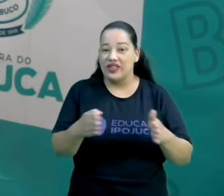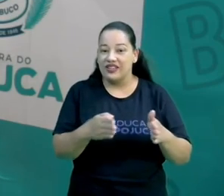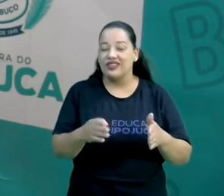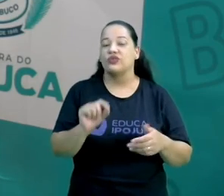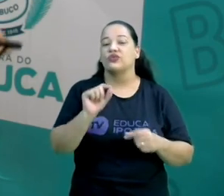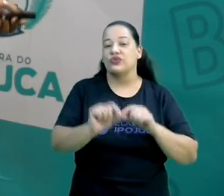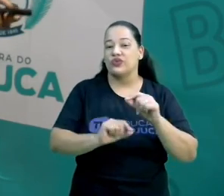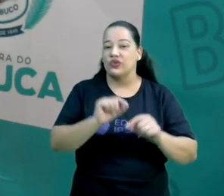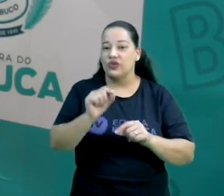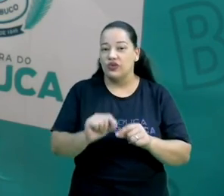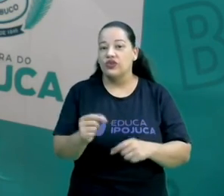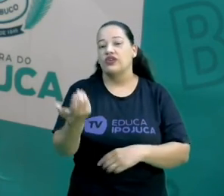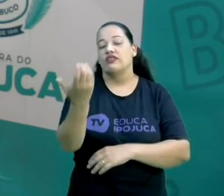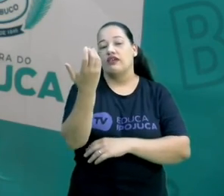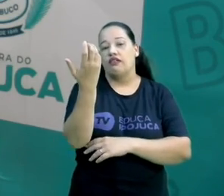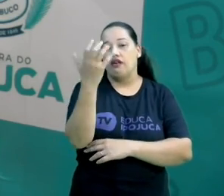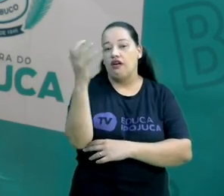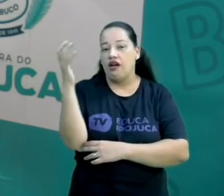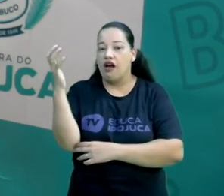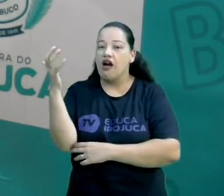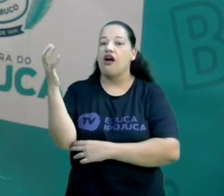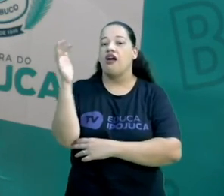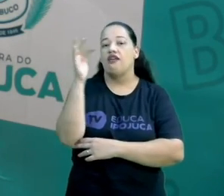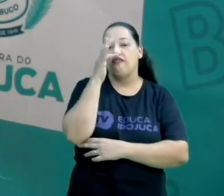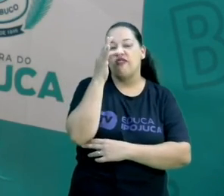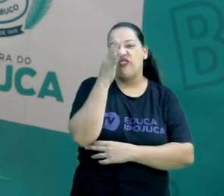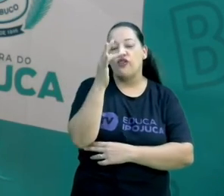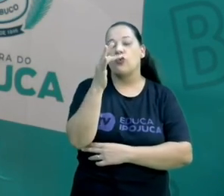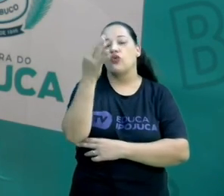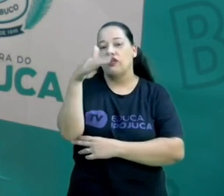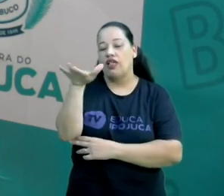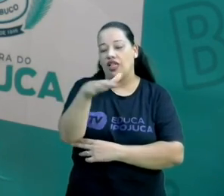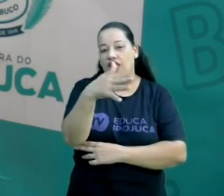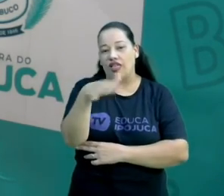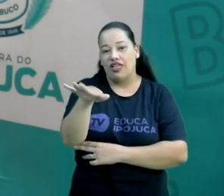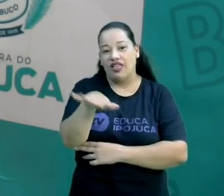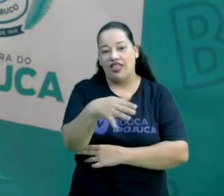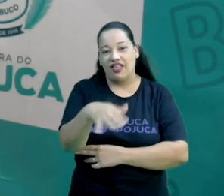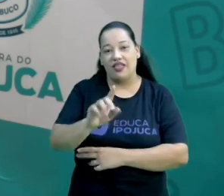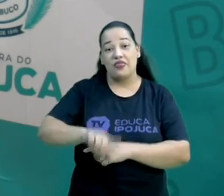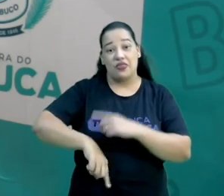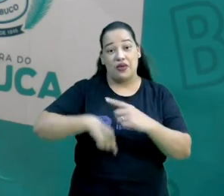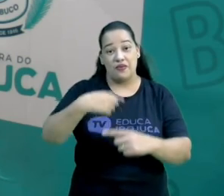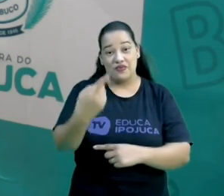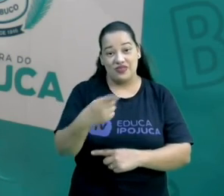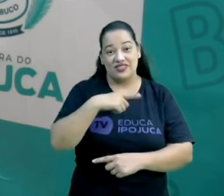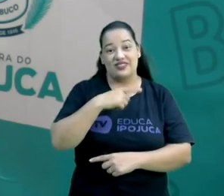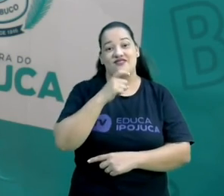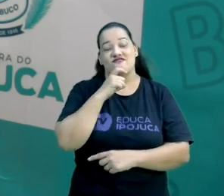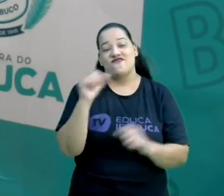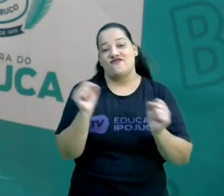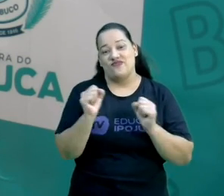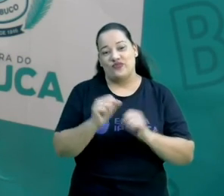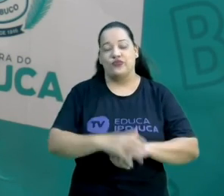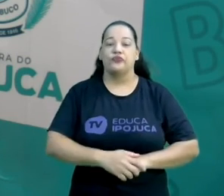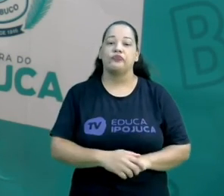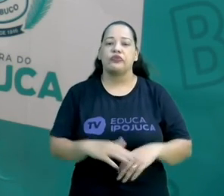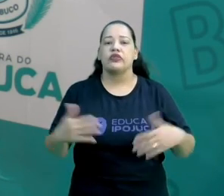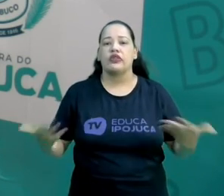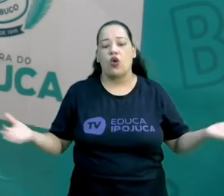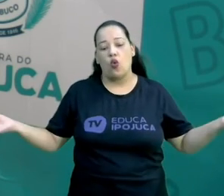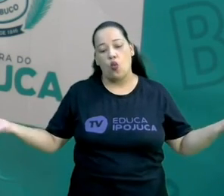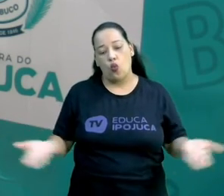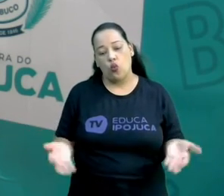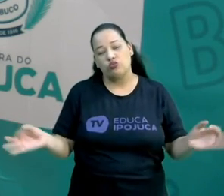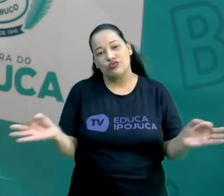da queda das flores. quando todo mundo está se preparando para chegar o inverno. Certo? Então, gente, por hoje é